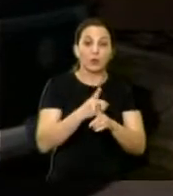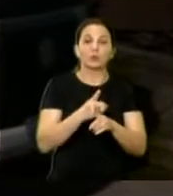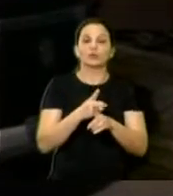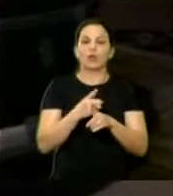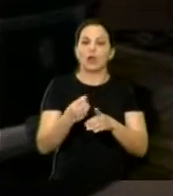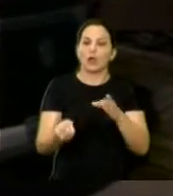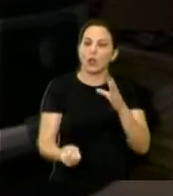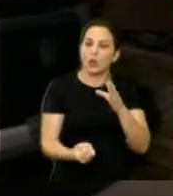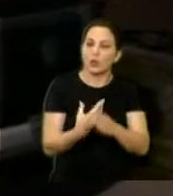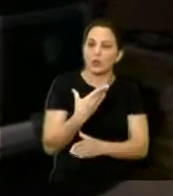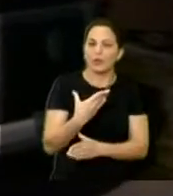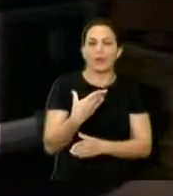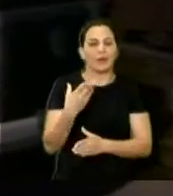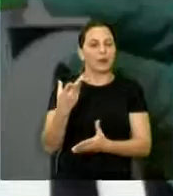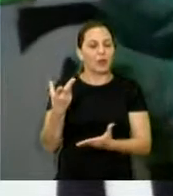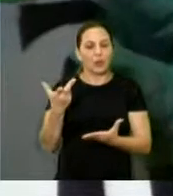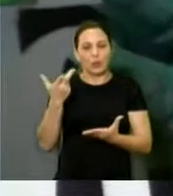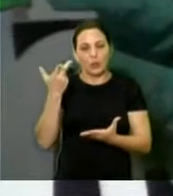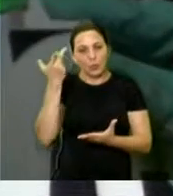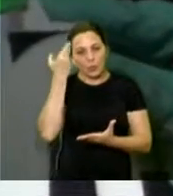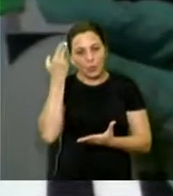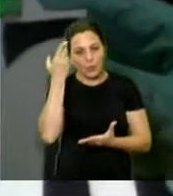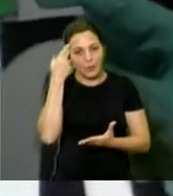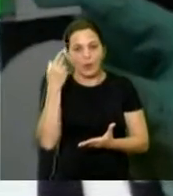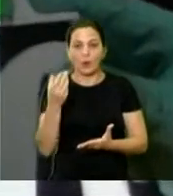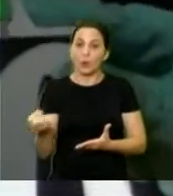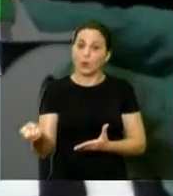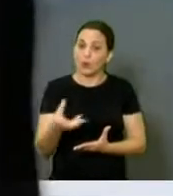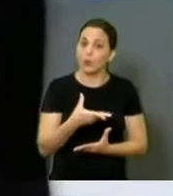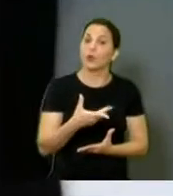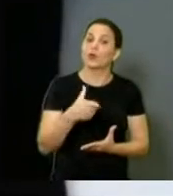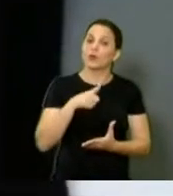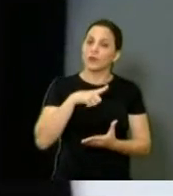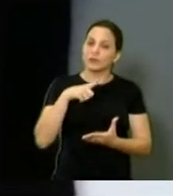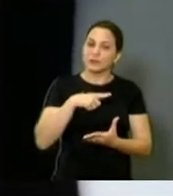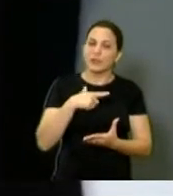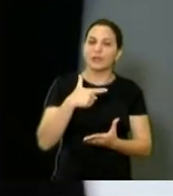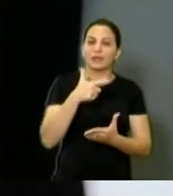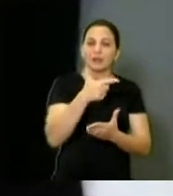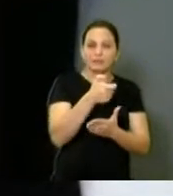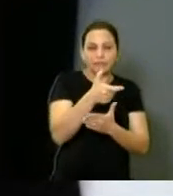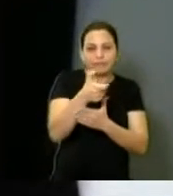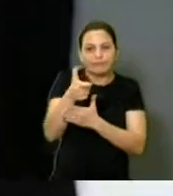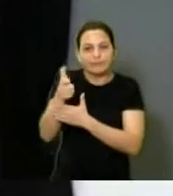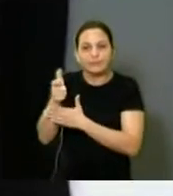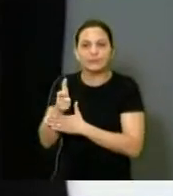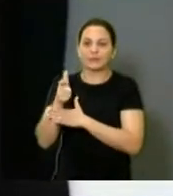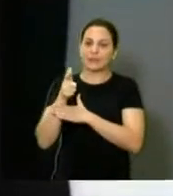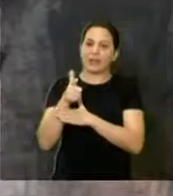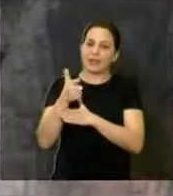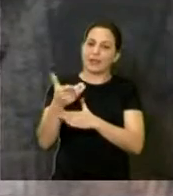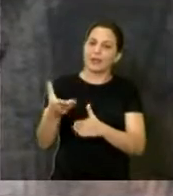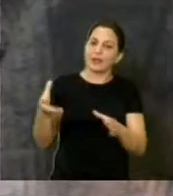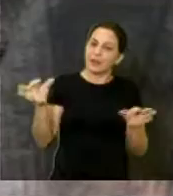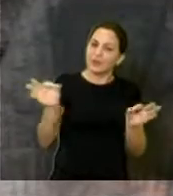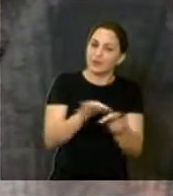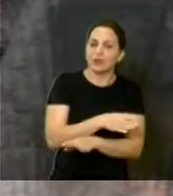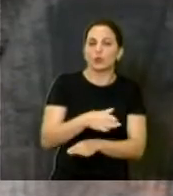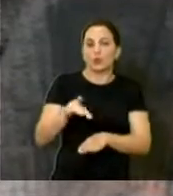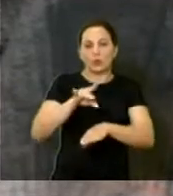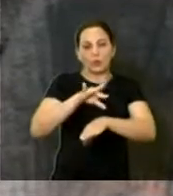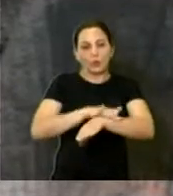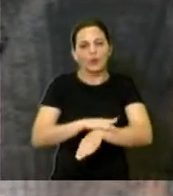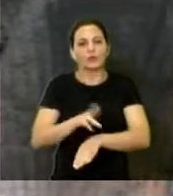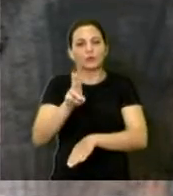Até aí, procedimento padrão. A novidade está no borrifo. Bebedouro está combatendo o Aedes aegypti com um inseticida